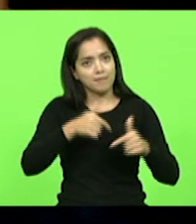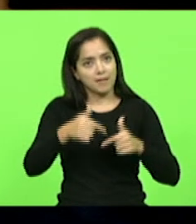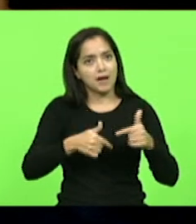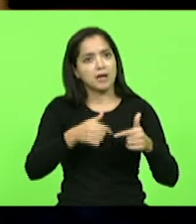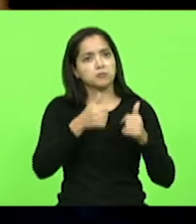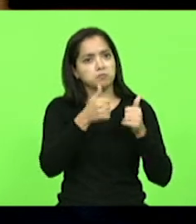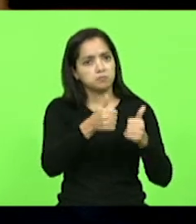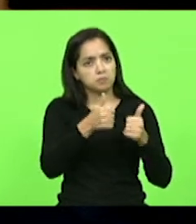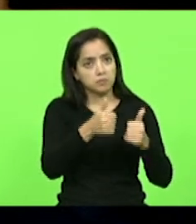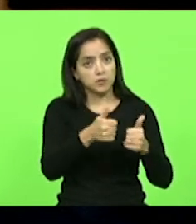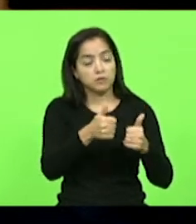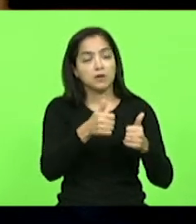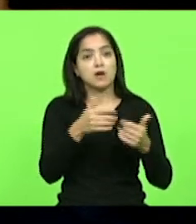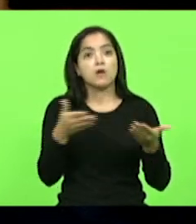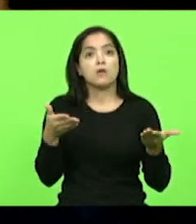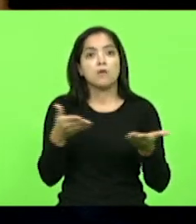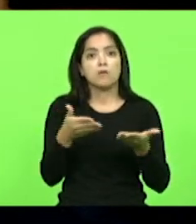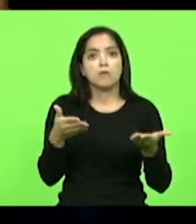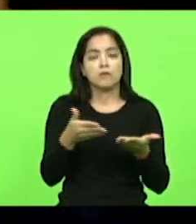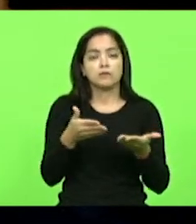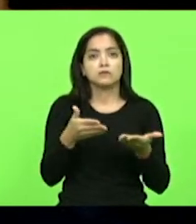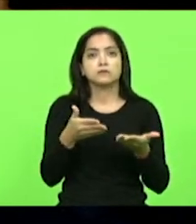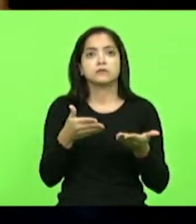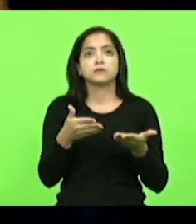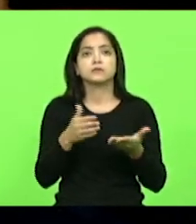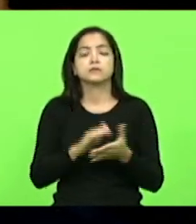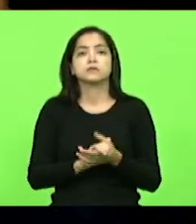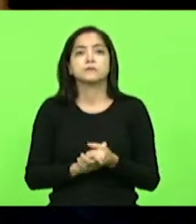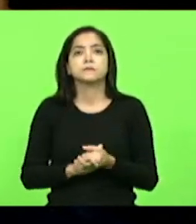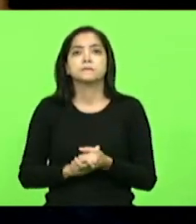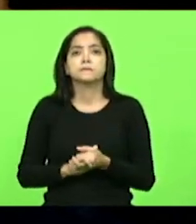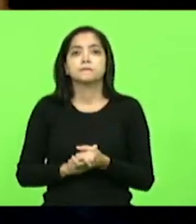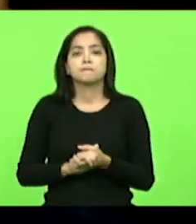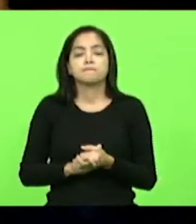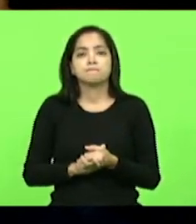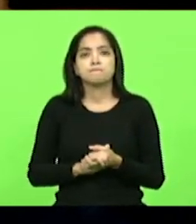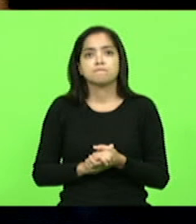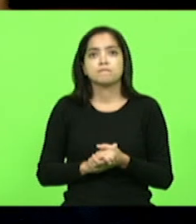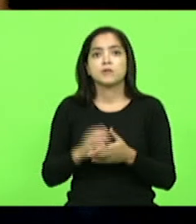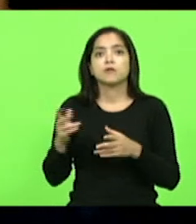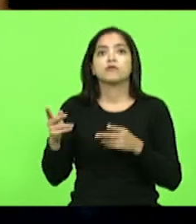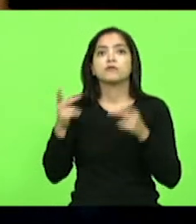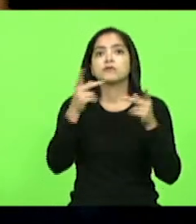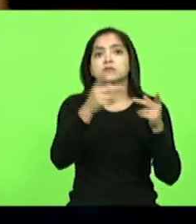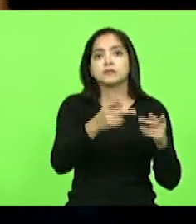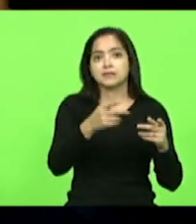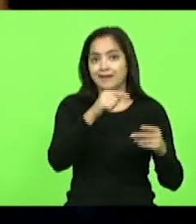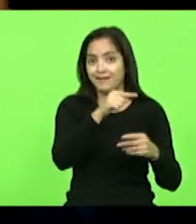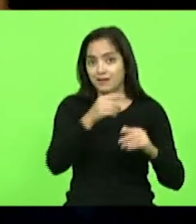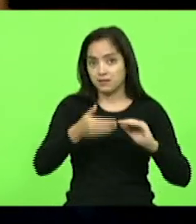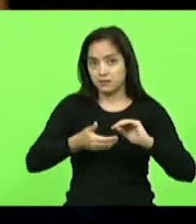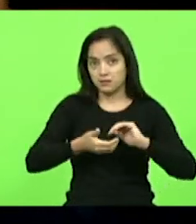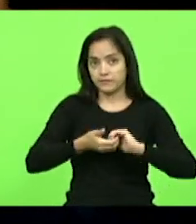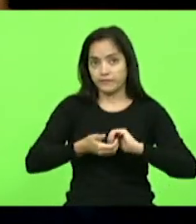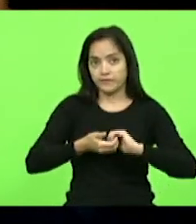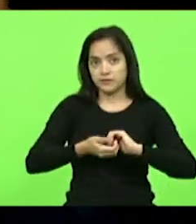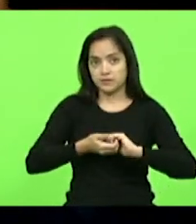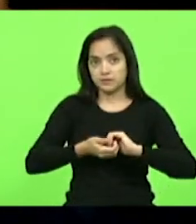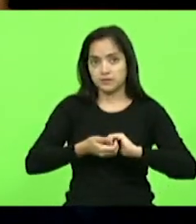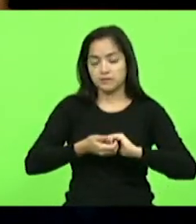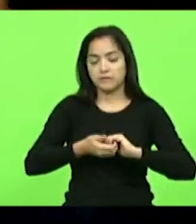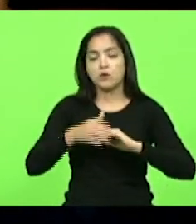estive hoje, deputado Altair e senhores e senhores deputados, visitando a defesa civil e